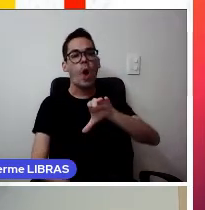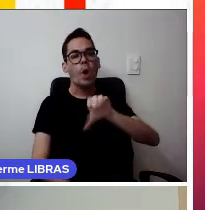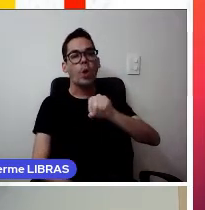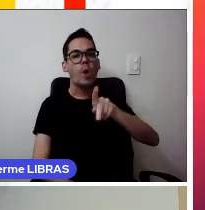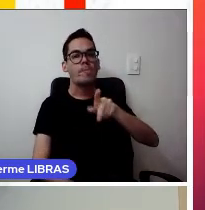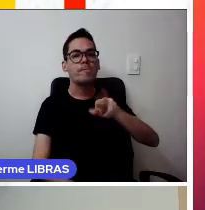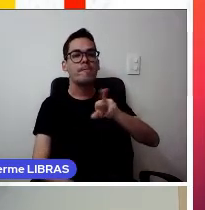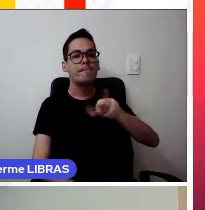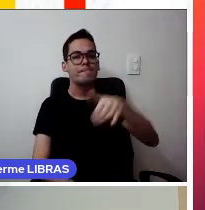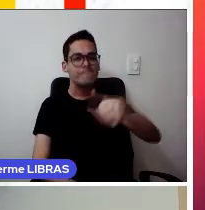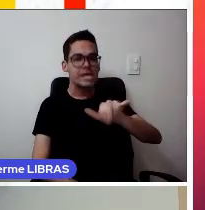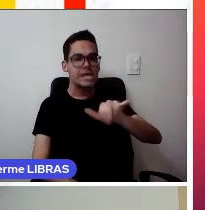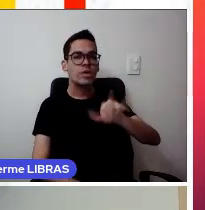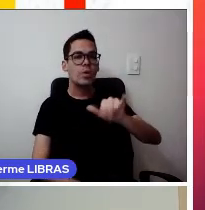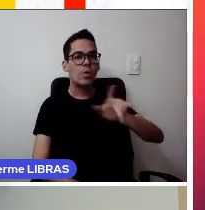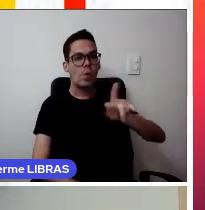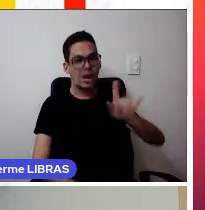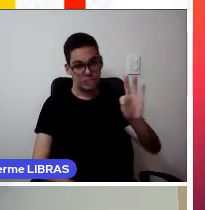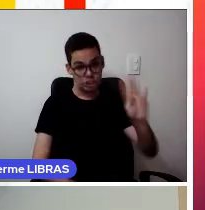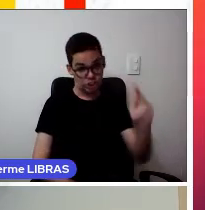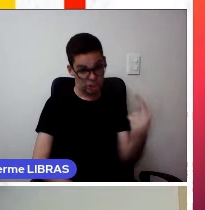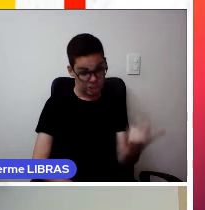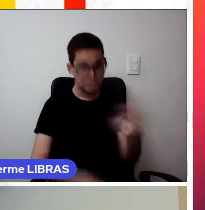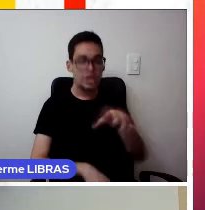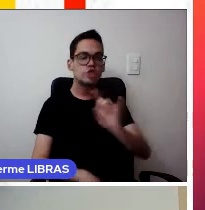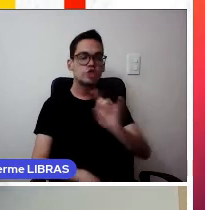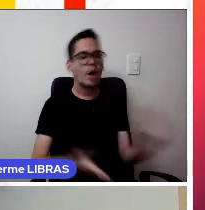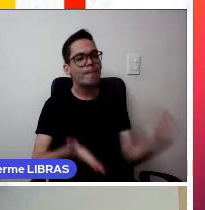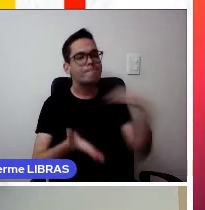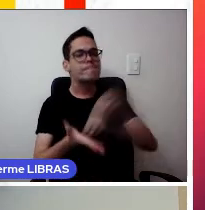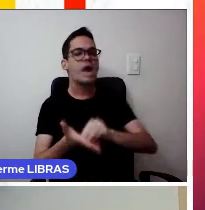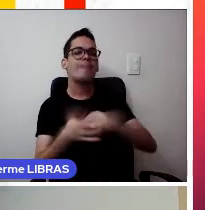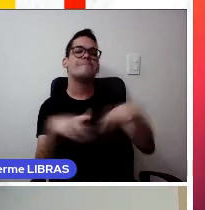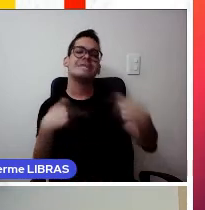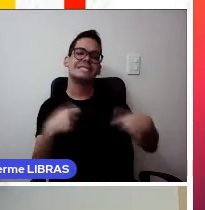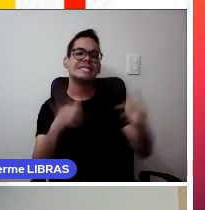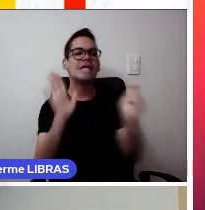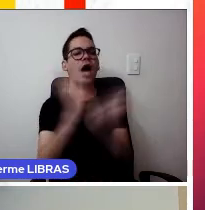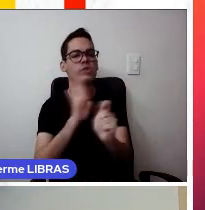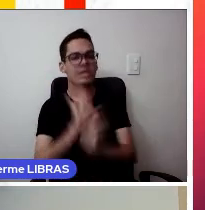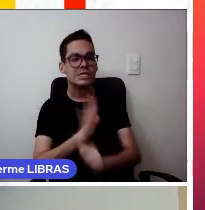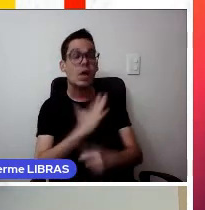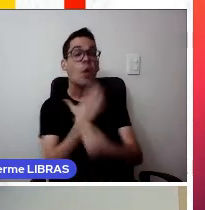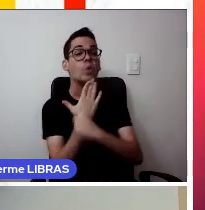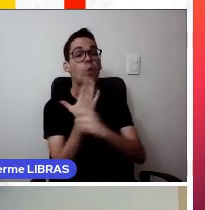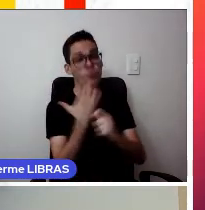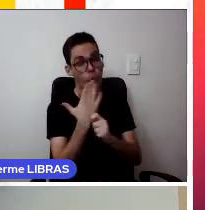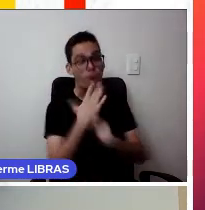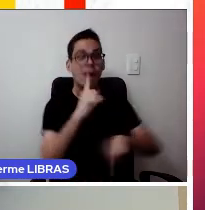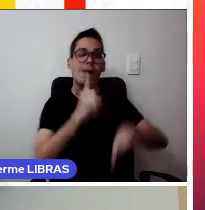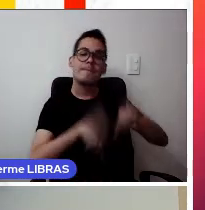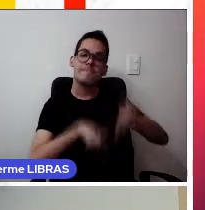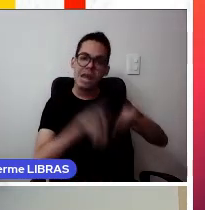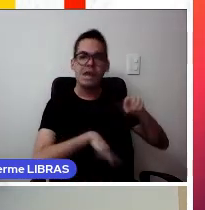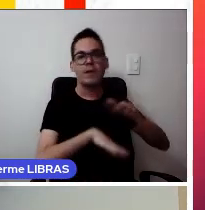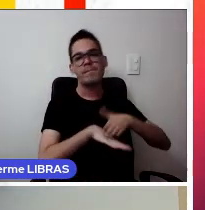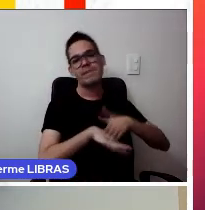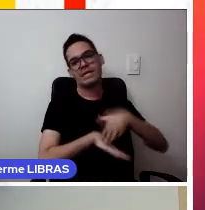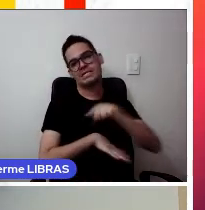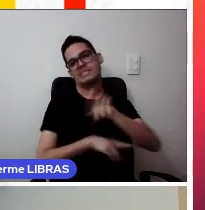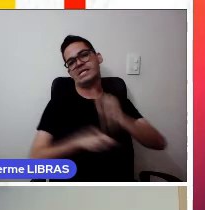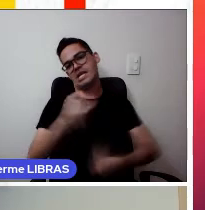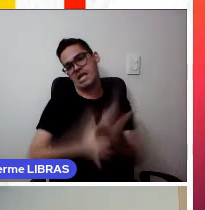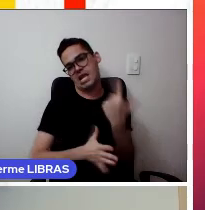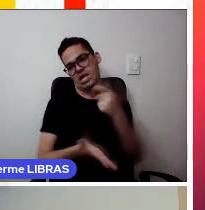só podem ser inseridos em um material com autorização por escrito da autora ou autor do material. Enfim, você só